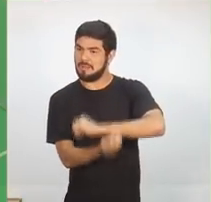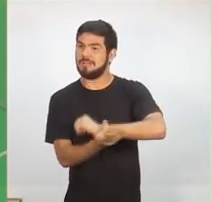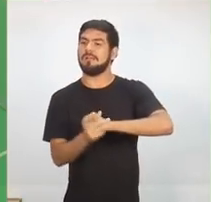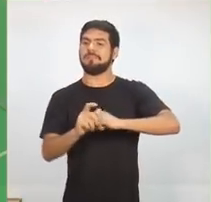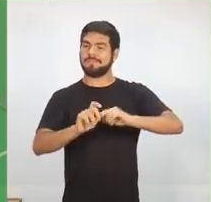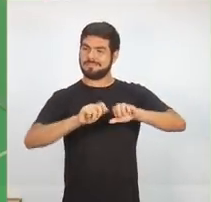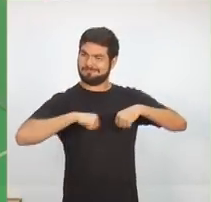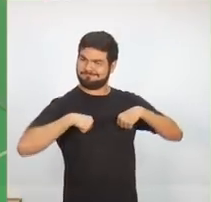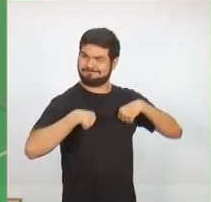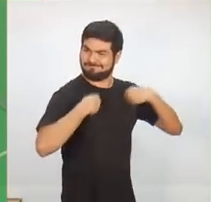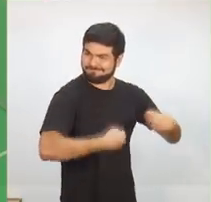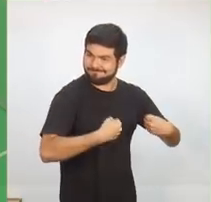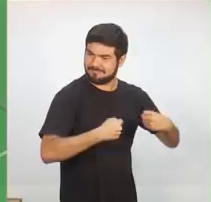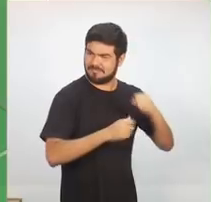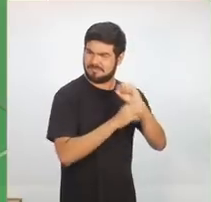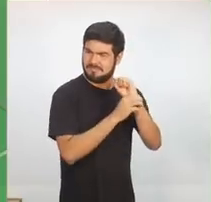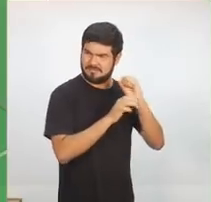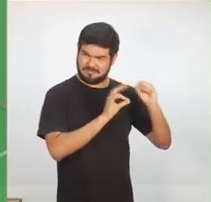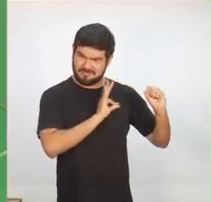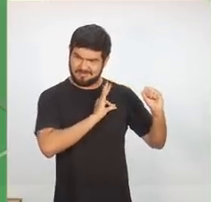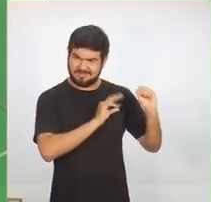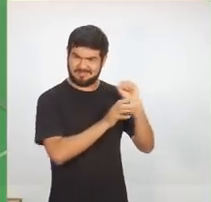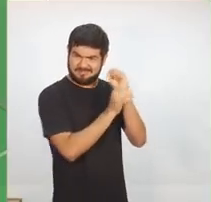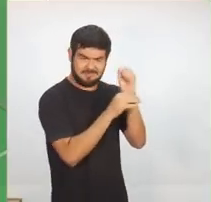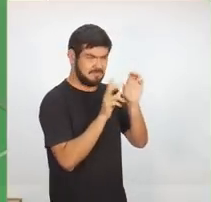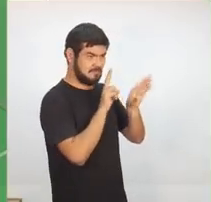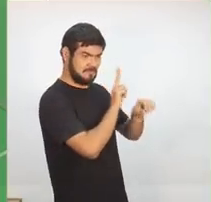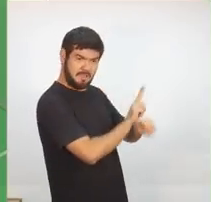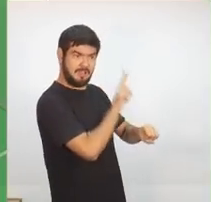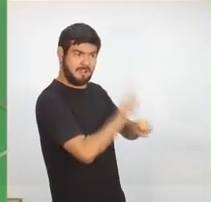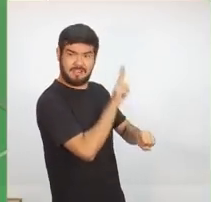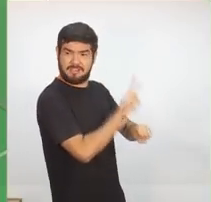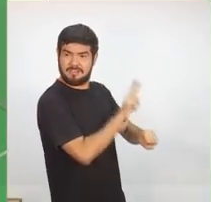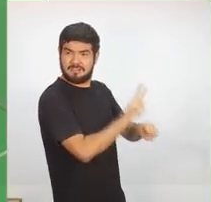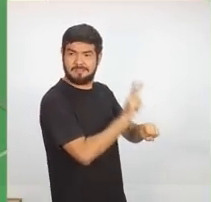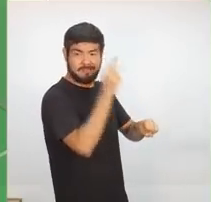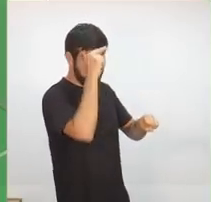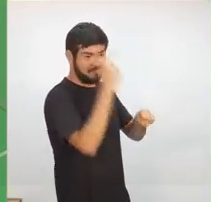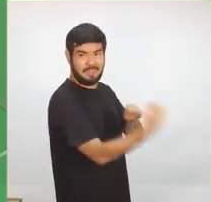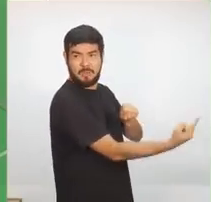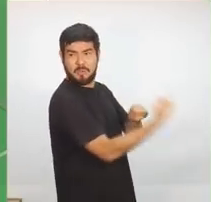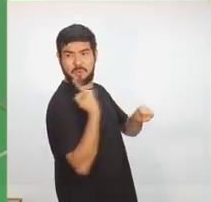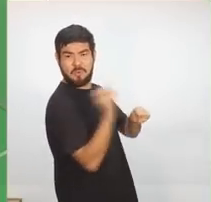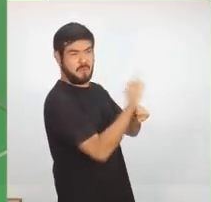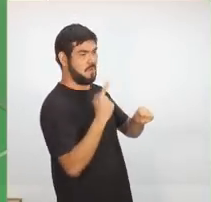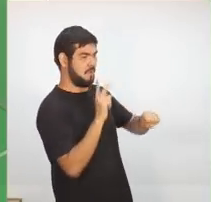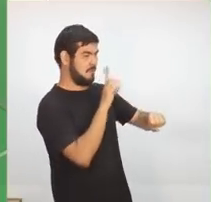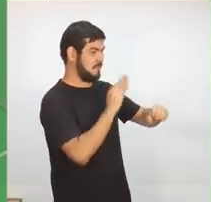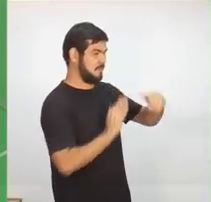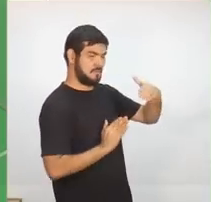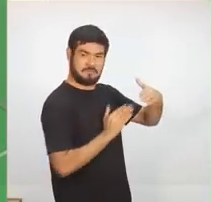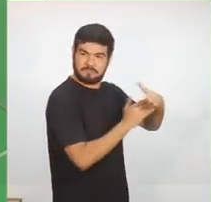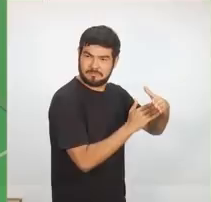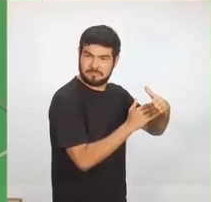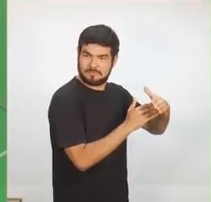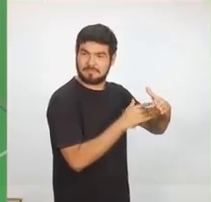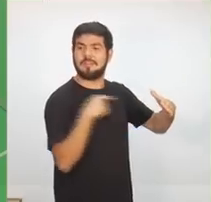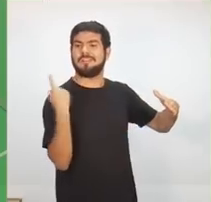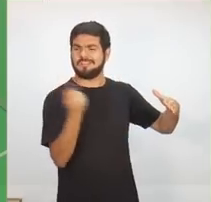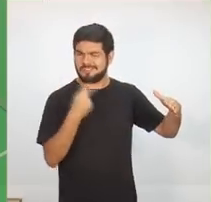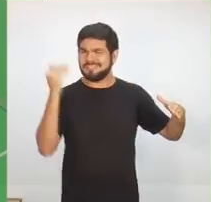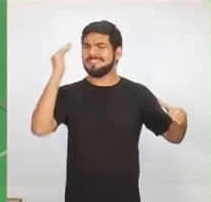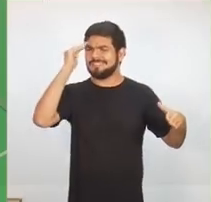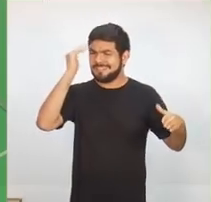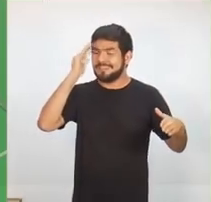não venha até a nós, de maneira que ele venha para recrutar os nossos jovens e leve eles para marginalidade. Então, nós entendemos